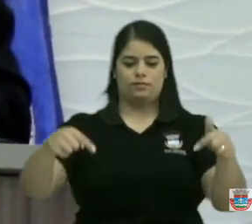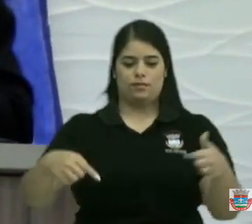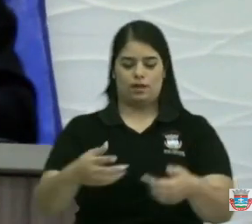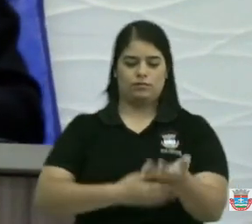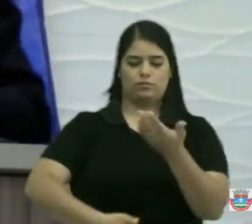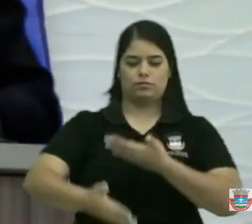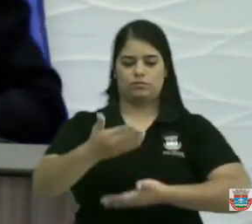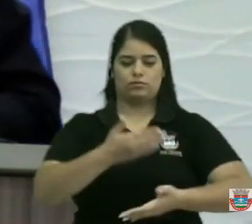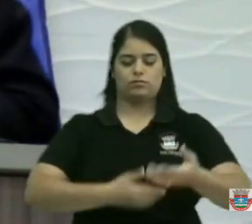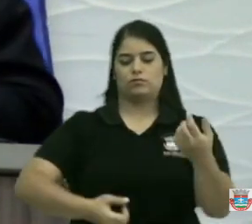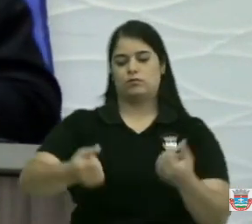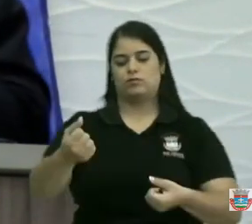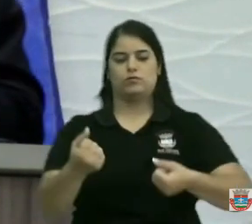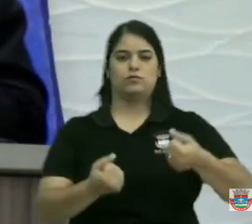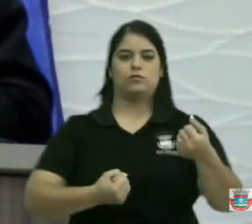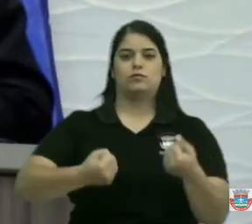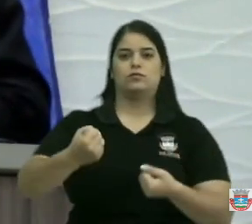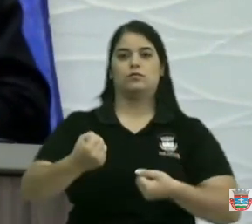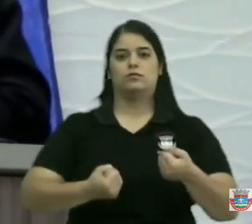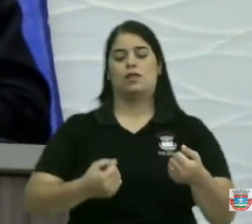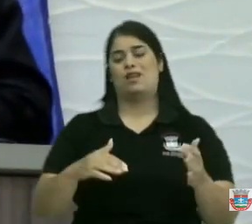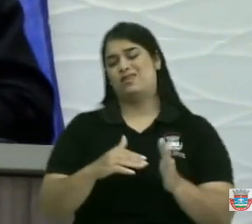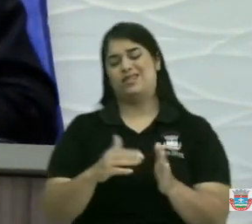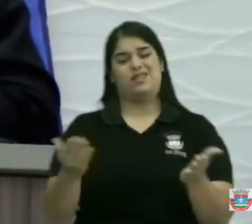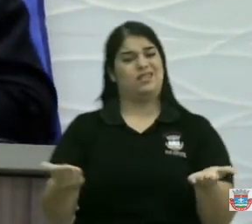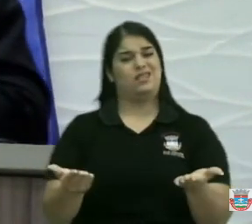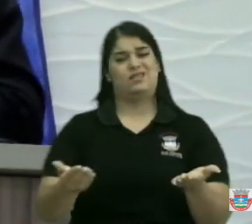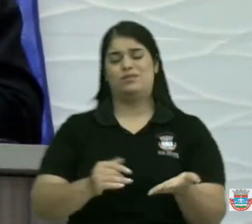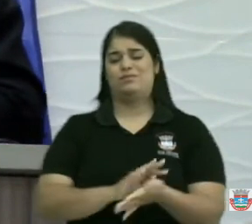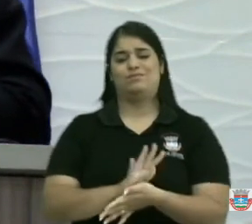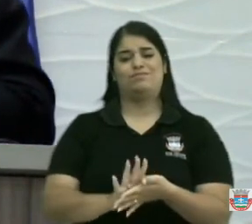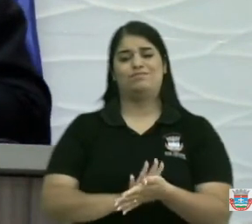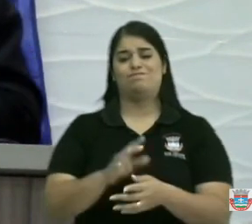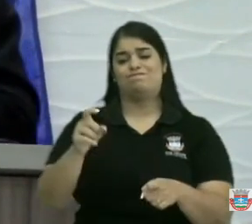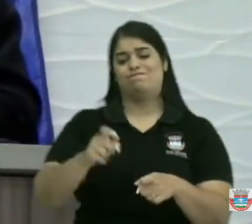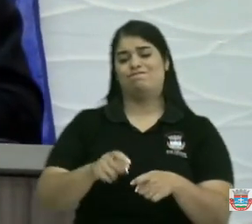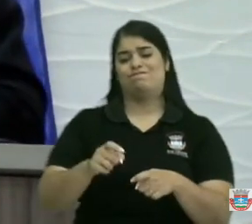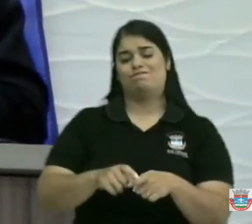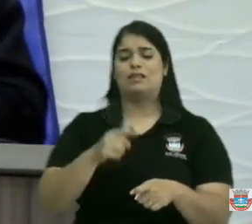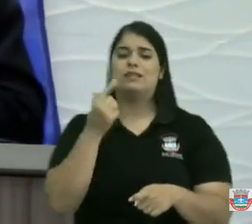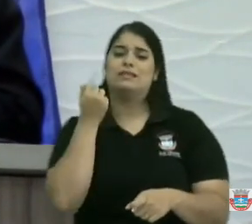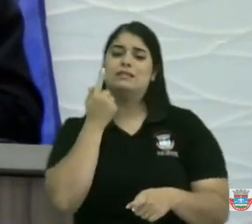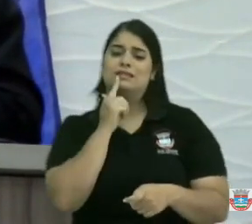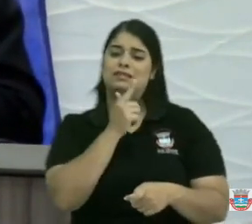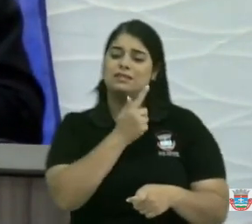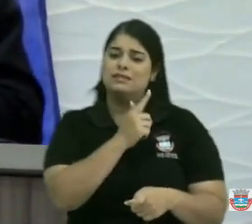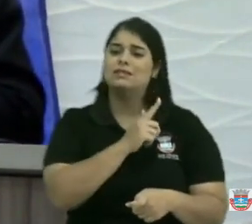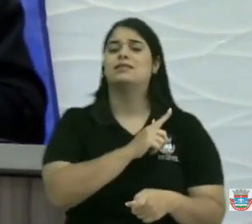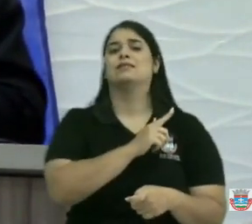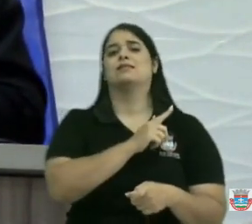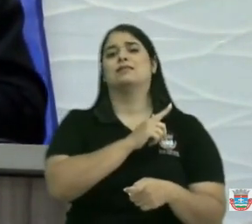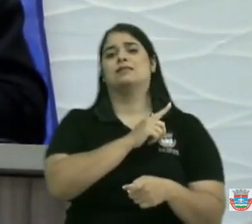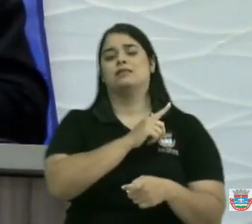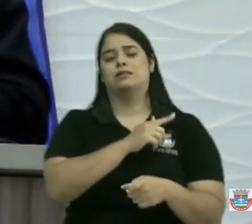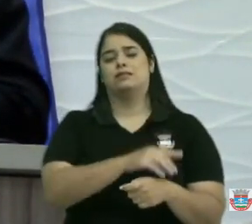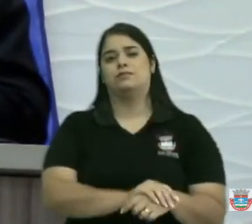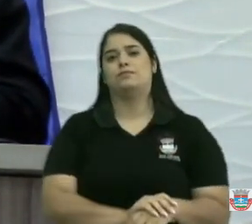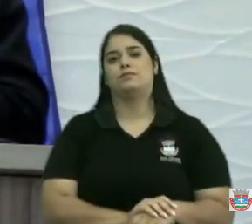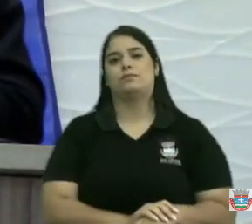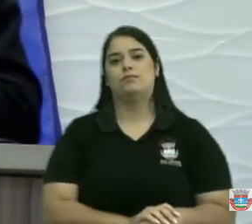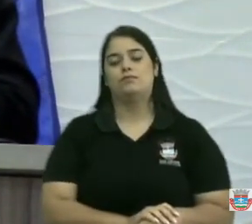não tem as UBS até o momento para atender para ter médico dentista médico clínico geral e